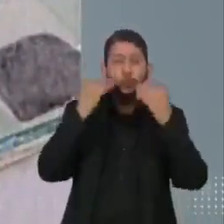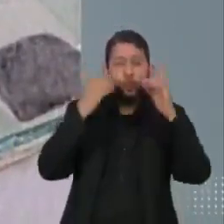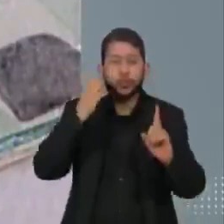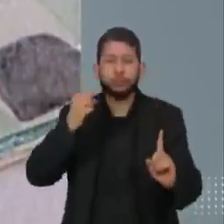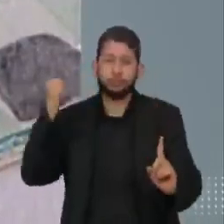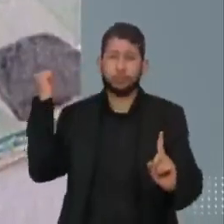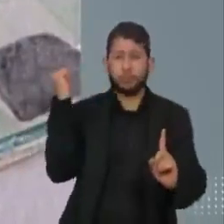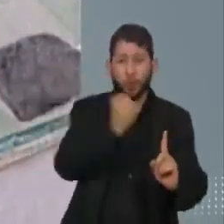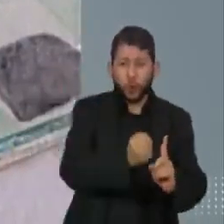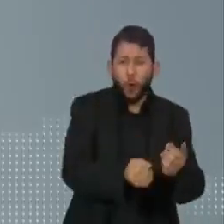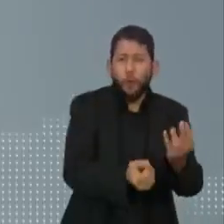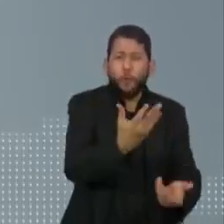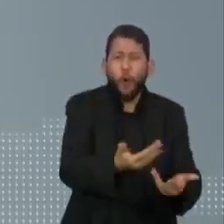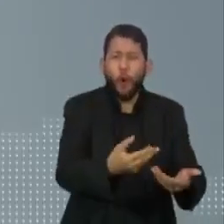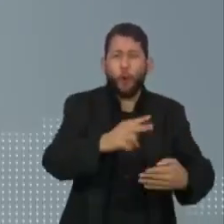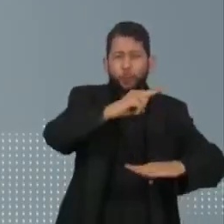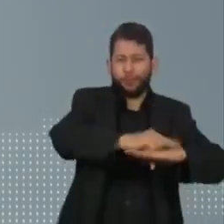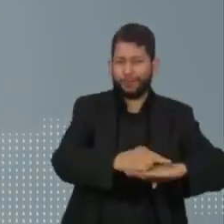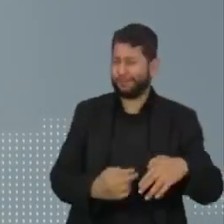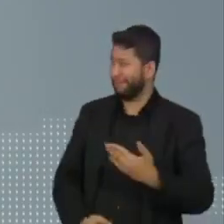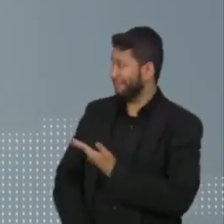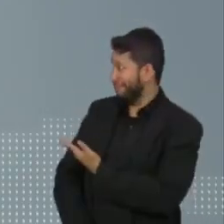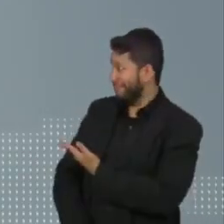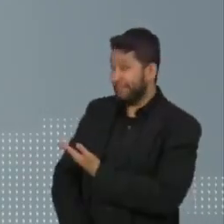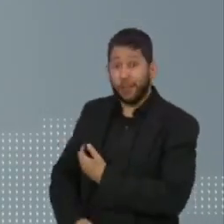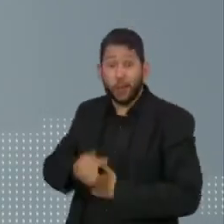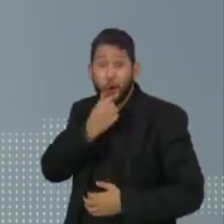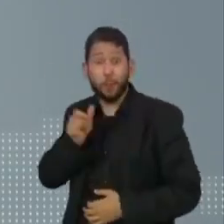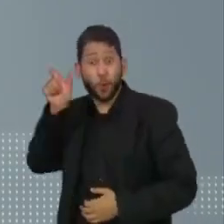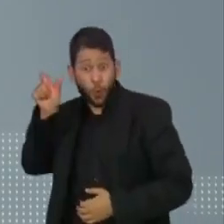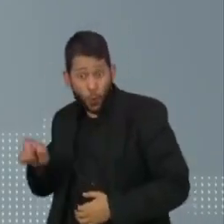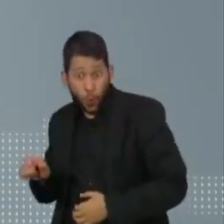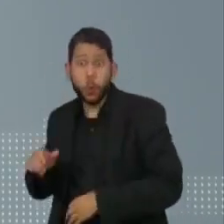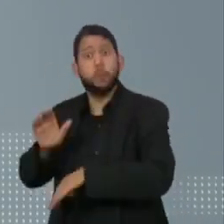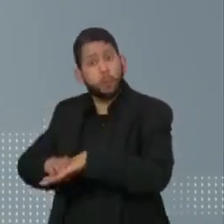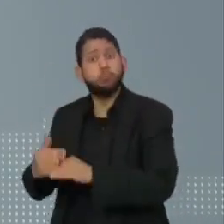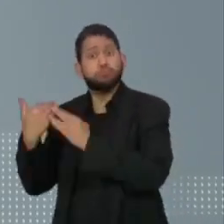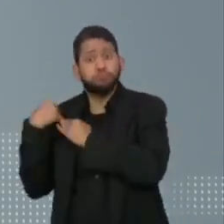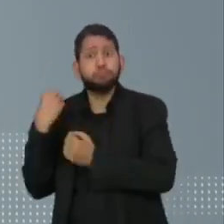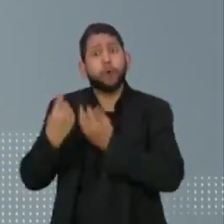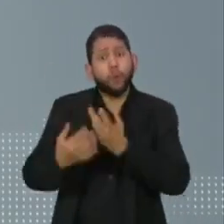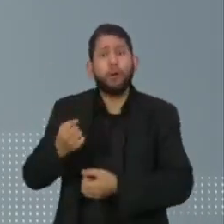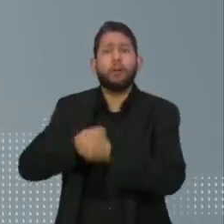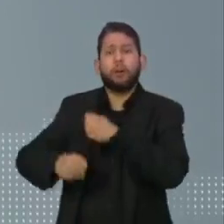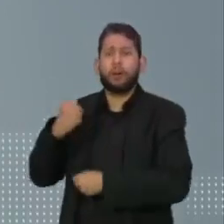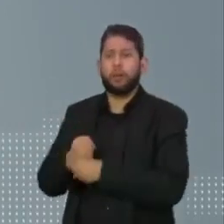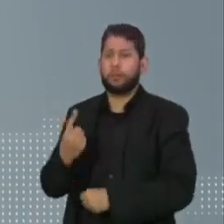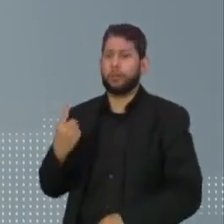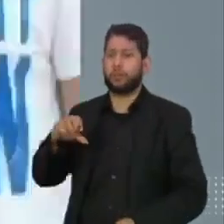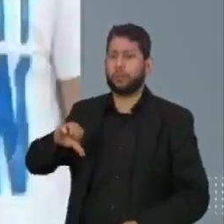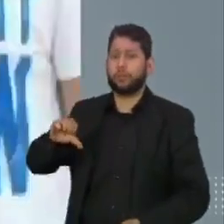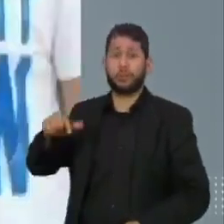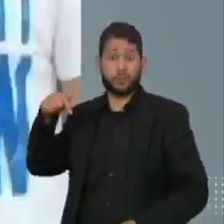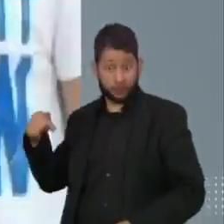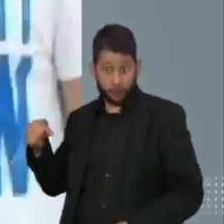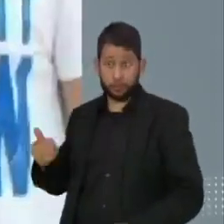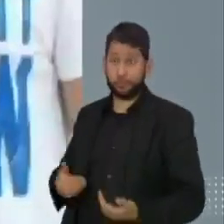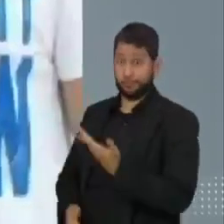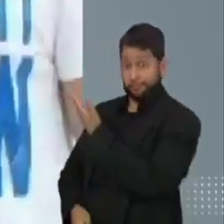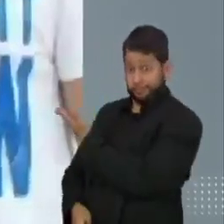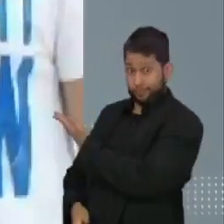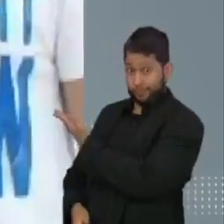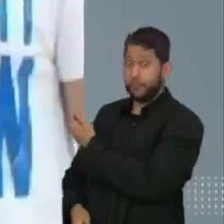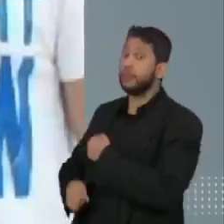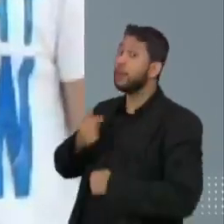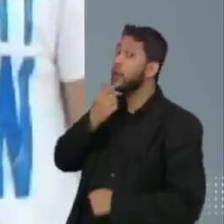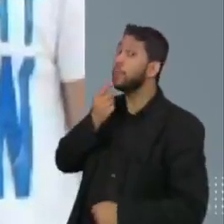condenados por matar o indígena Galdino Jesus dos Santos, da etnia Pataxó, em 1997. Gutenberg